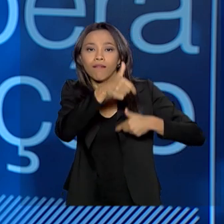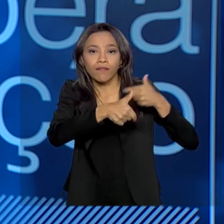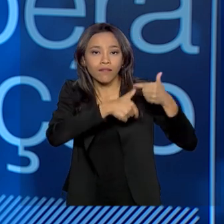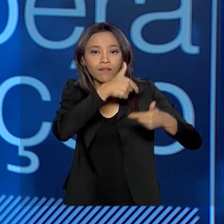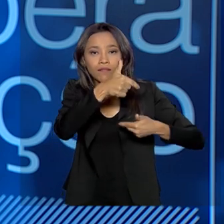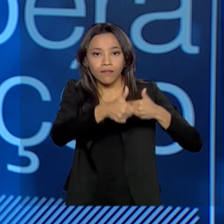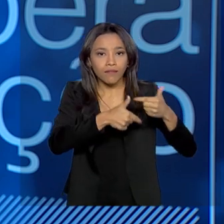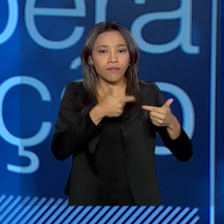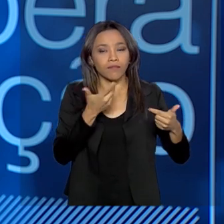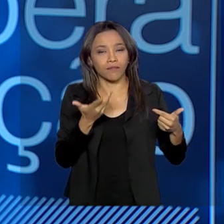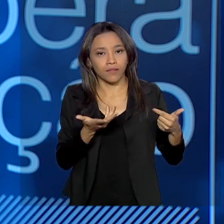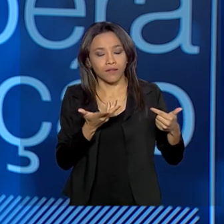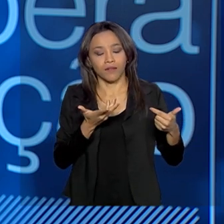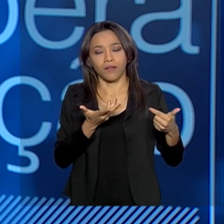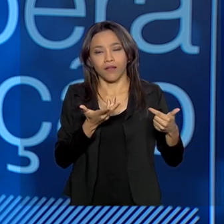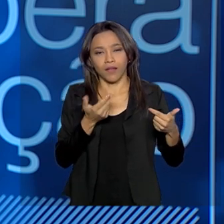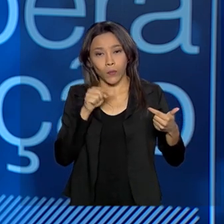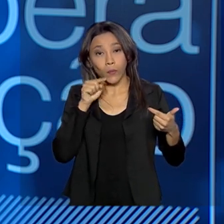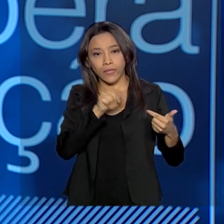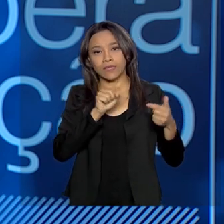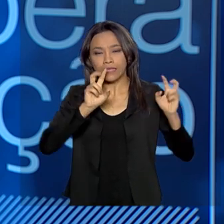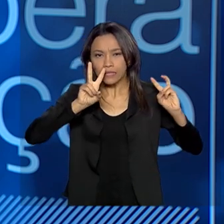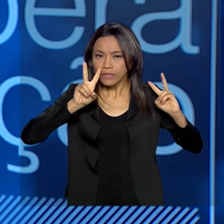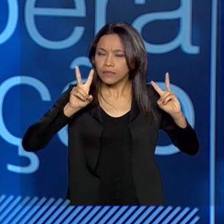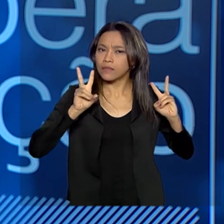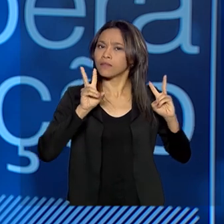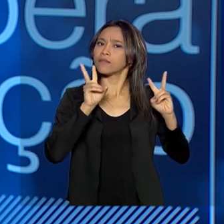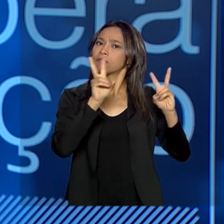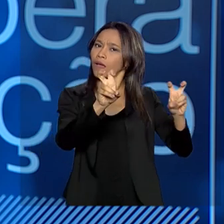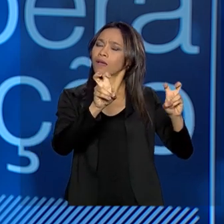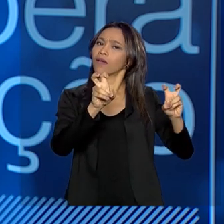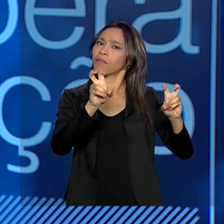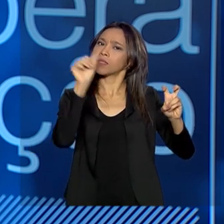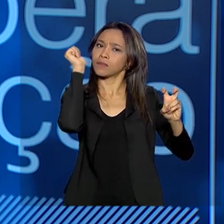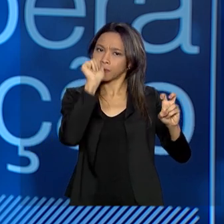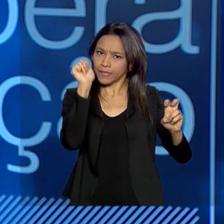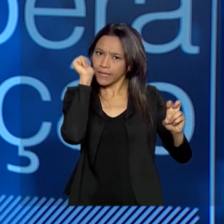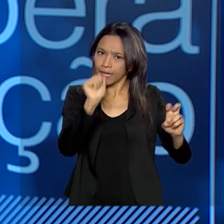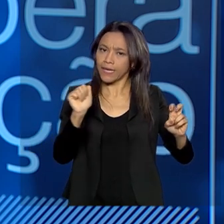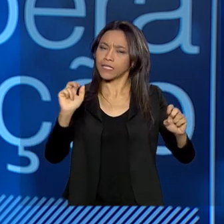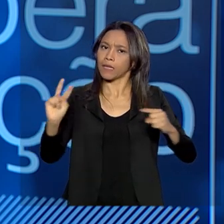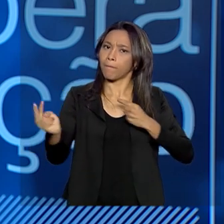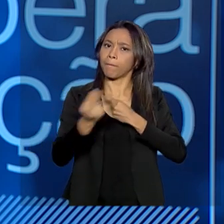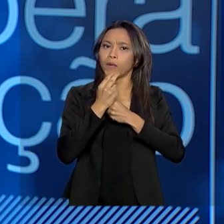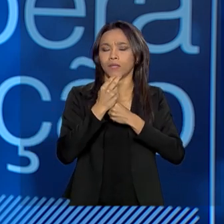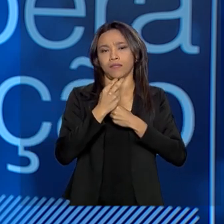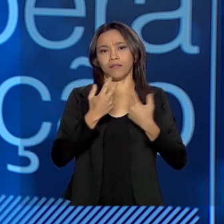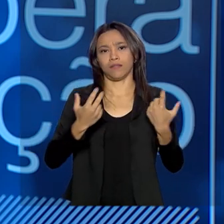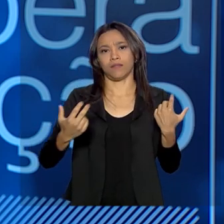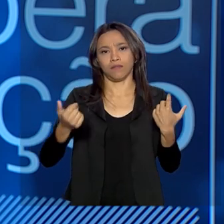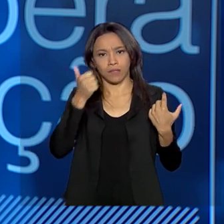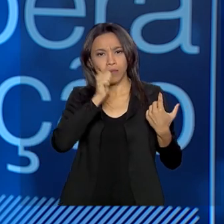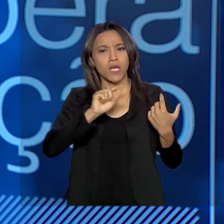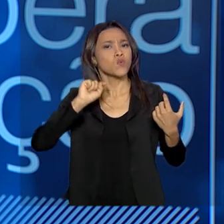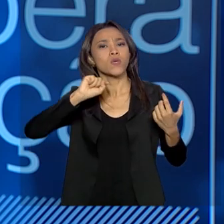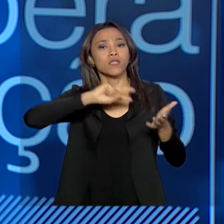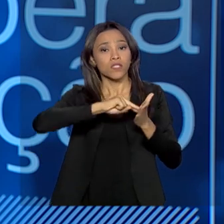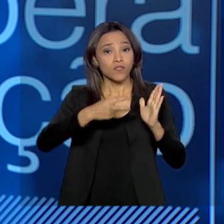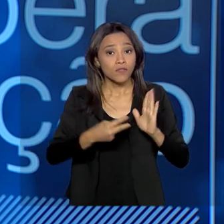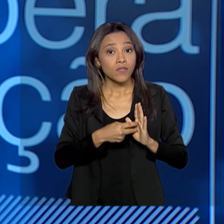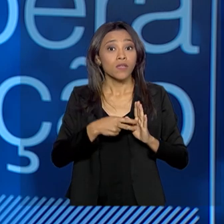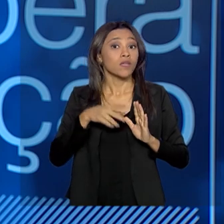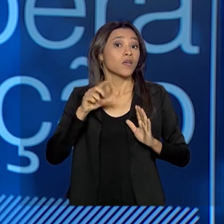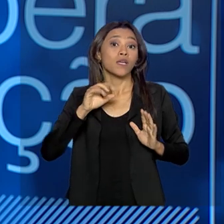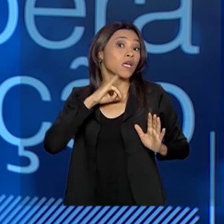esse tema das mulheres, da proteção feminina e do que isso significa. E da relevância que